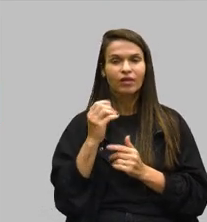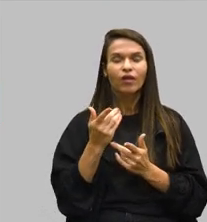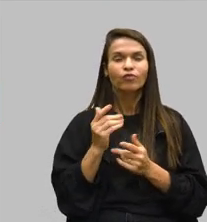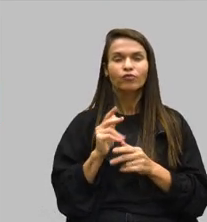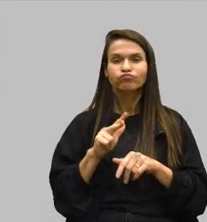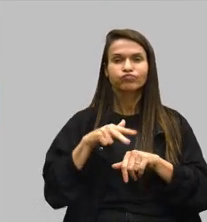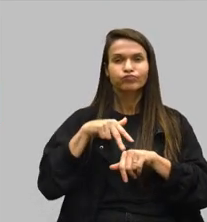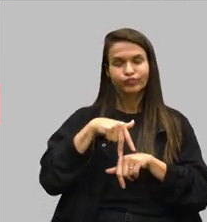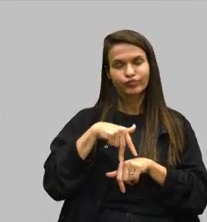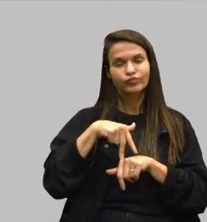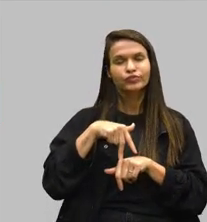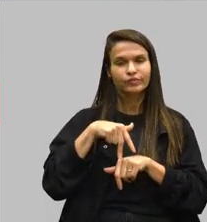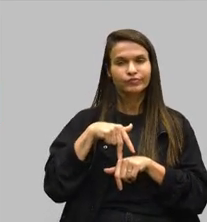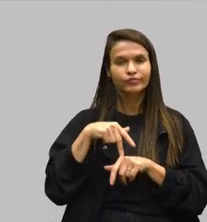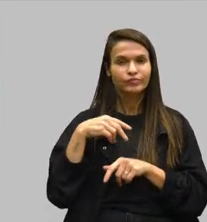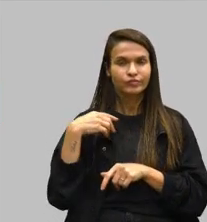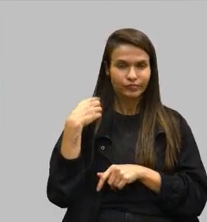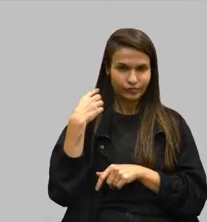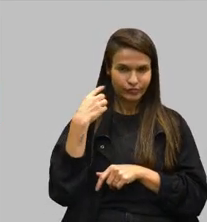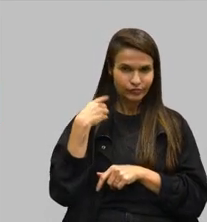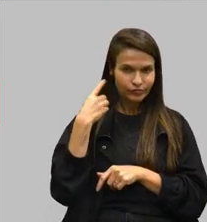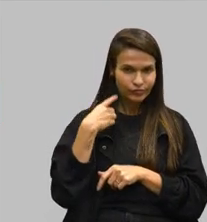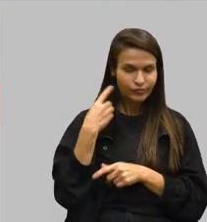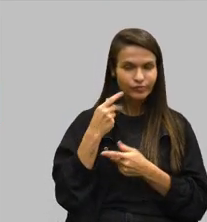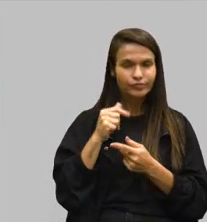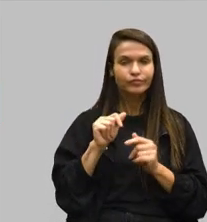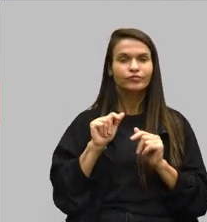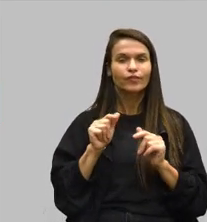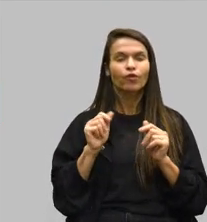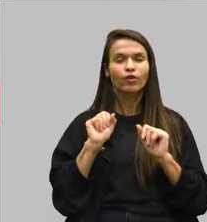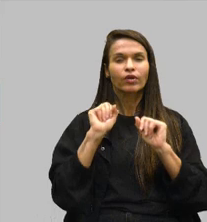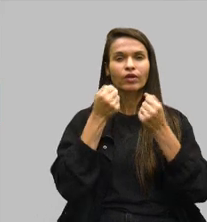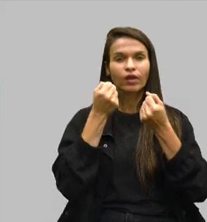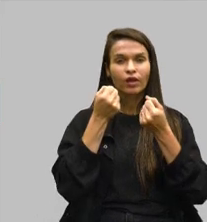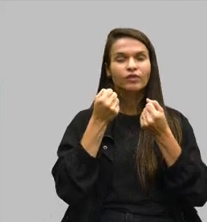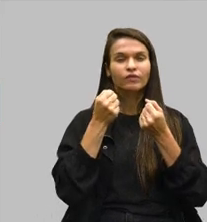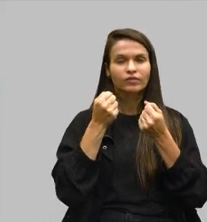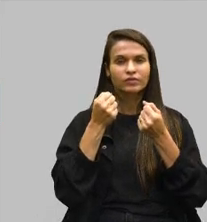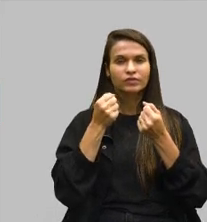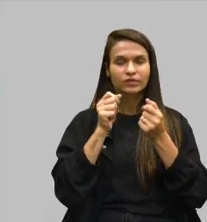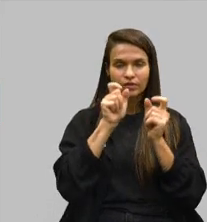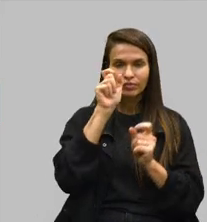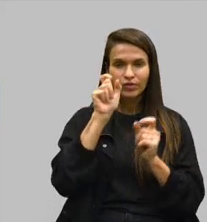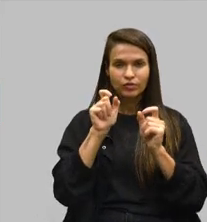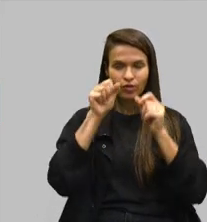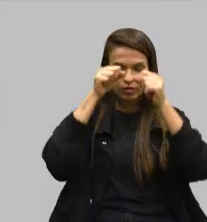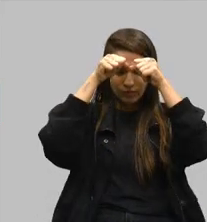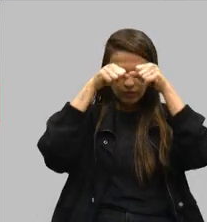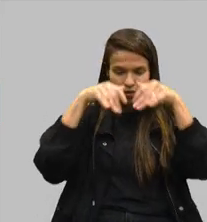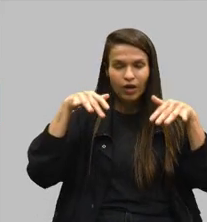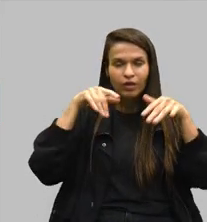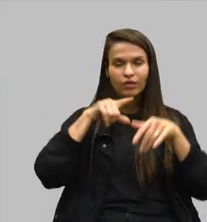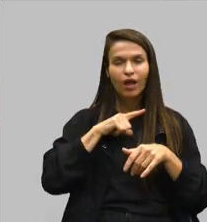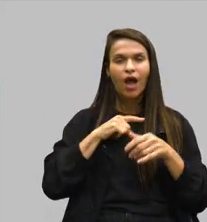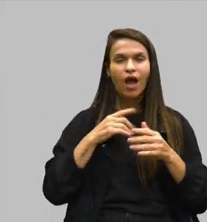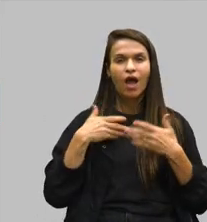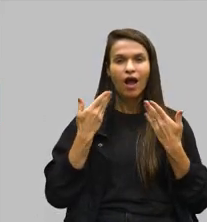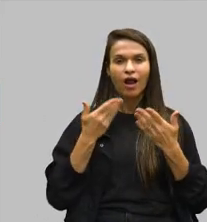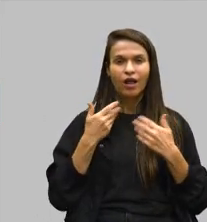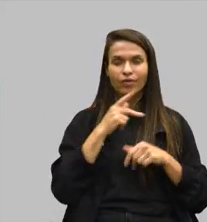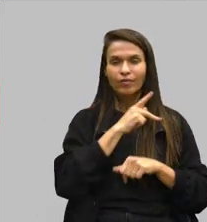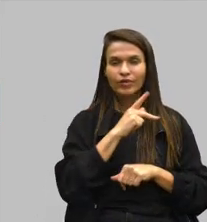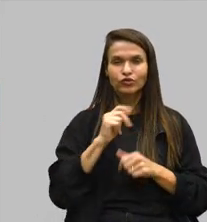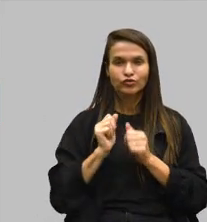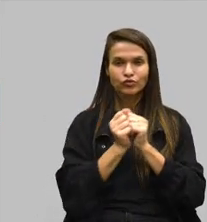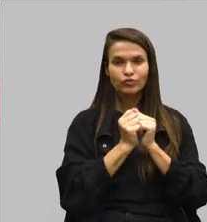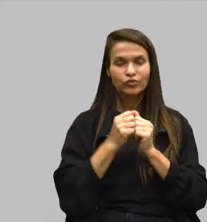Defesa das Pessoas do Transtorno do Espectro Autista, frente que eu tenho alegria de presidir também, juntamente